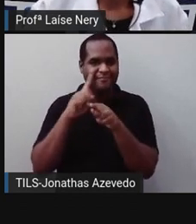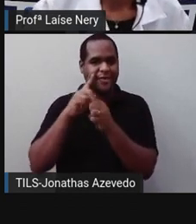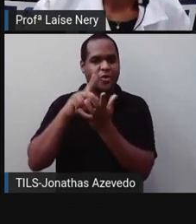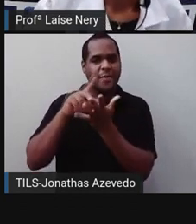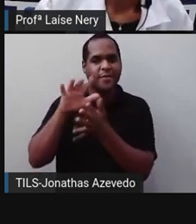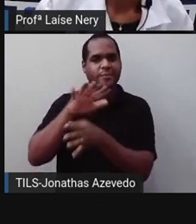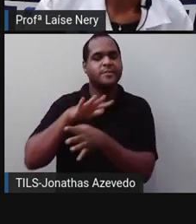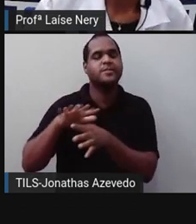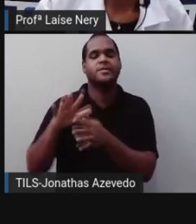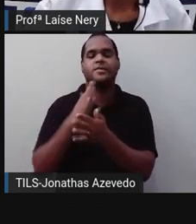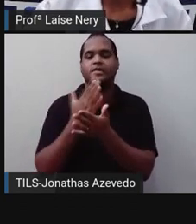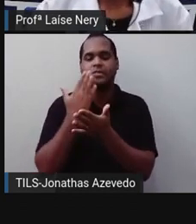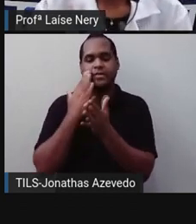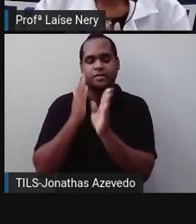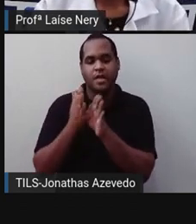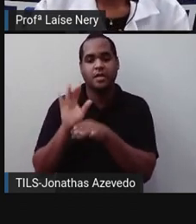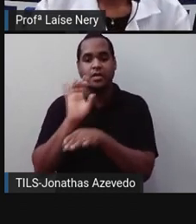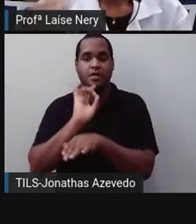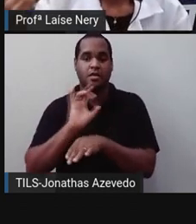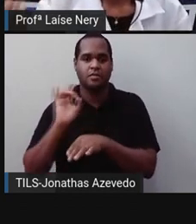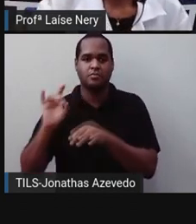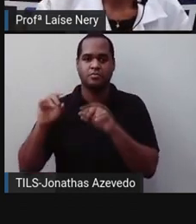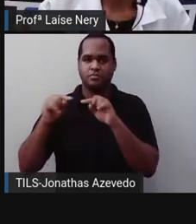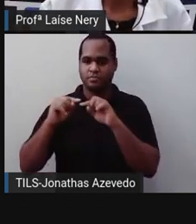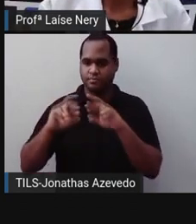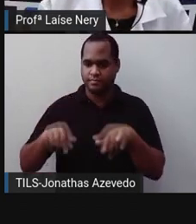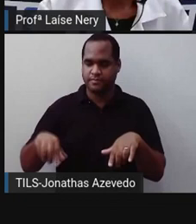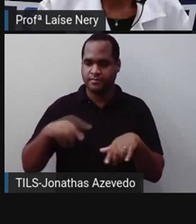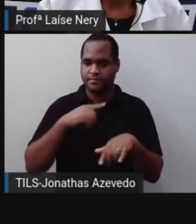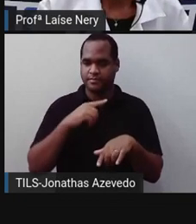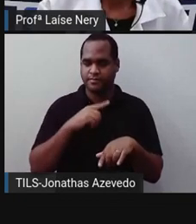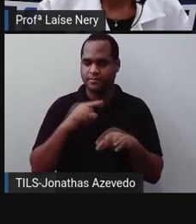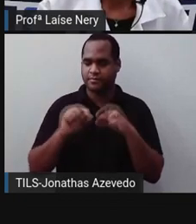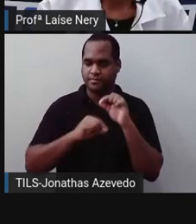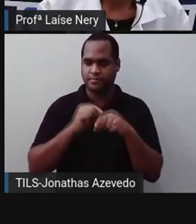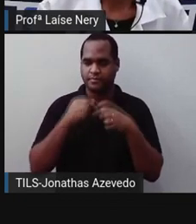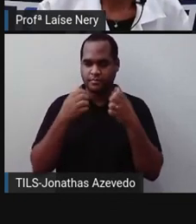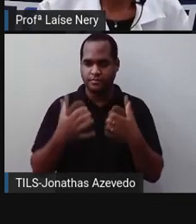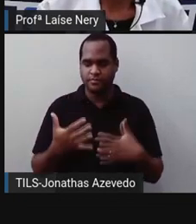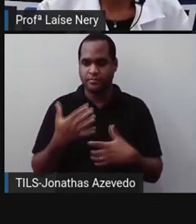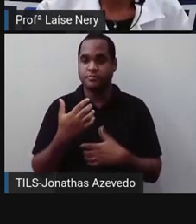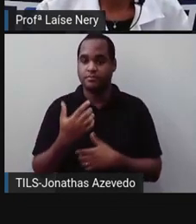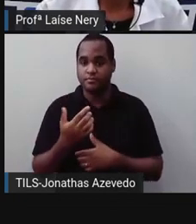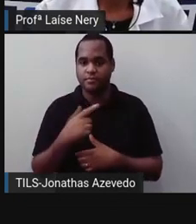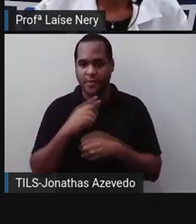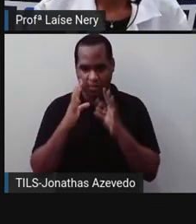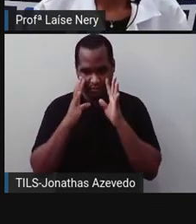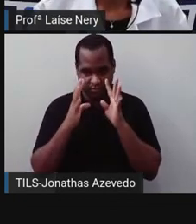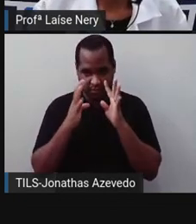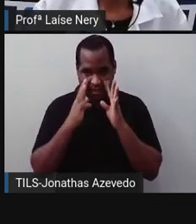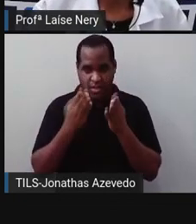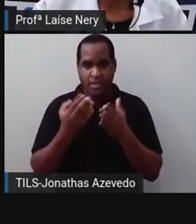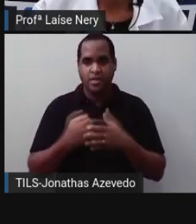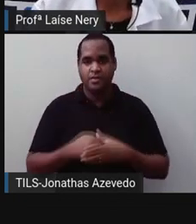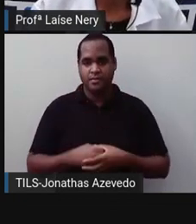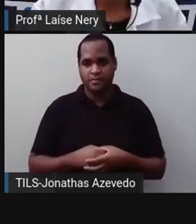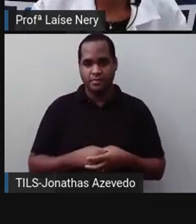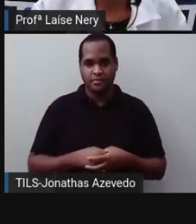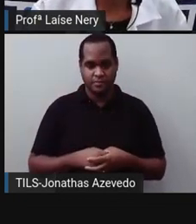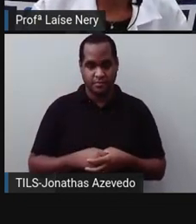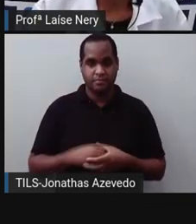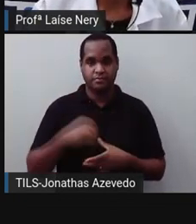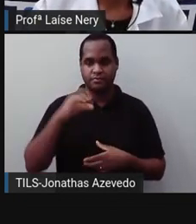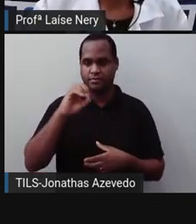cada um deles é formado por figuras planas. Presta atenção. O cubo é